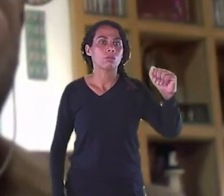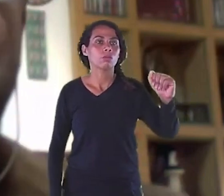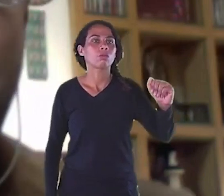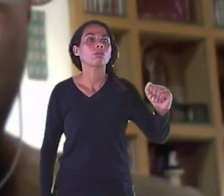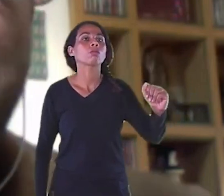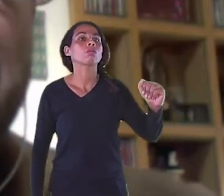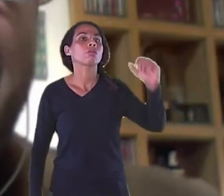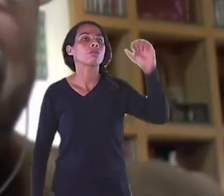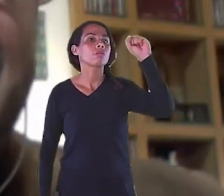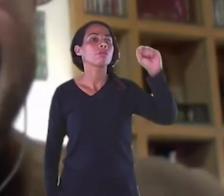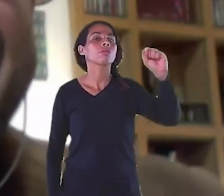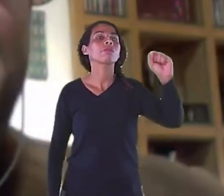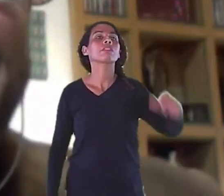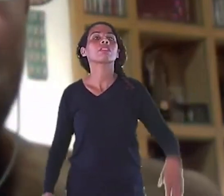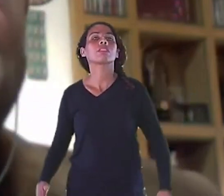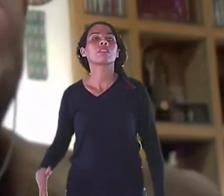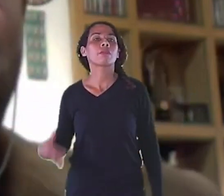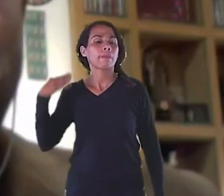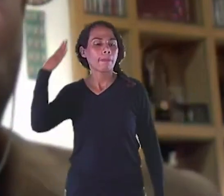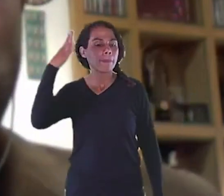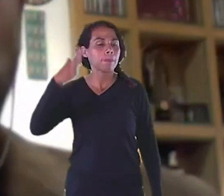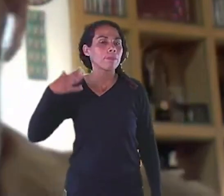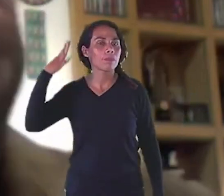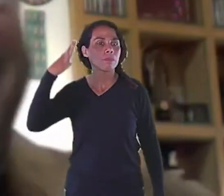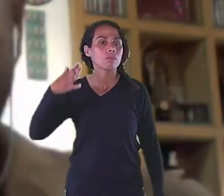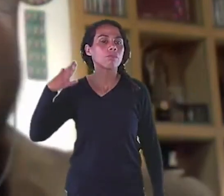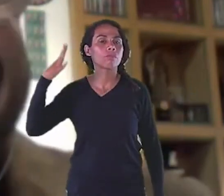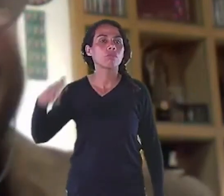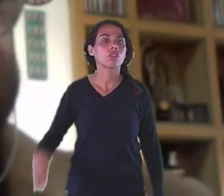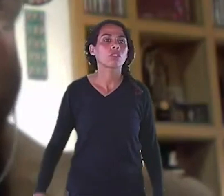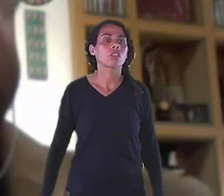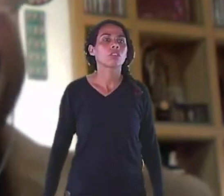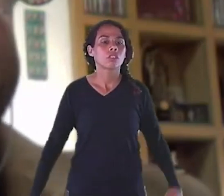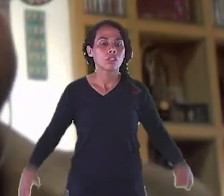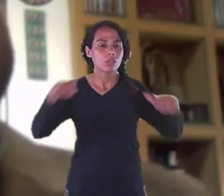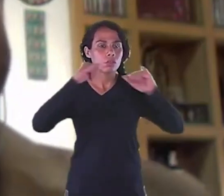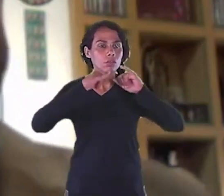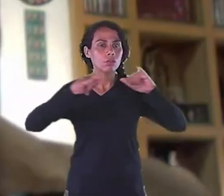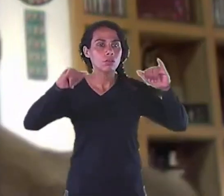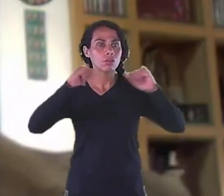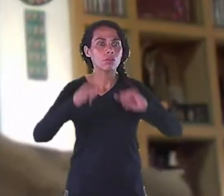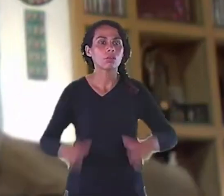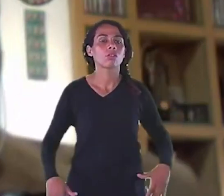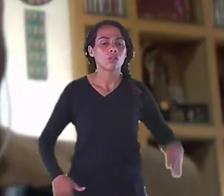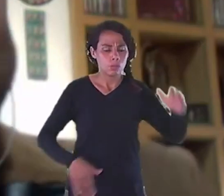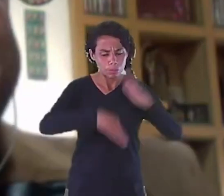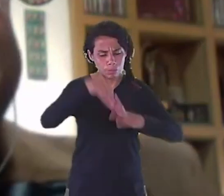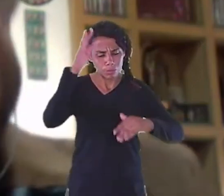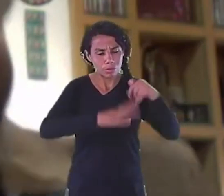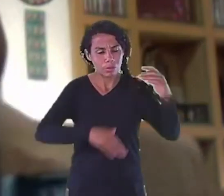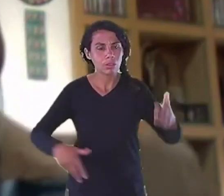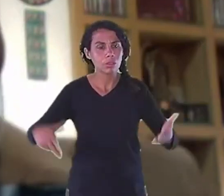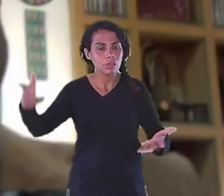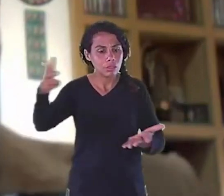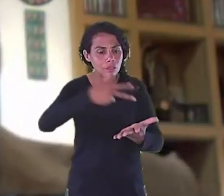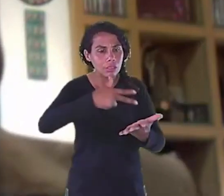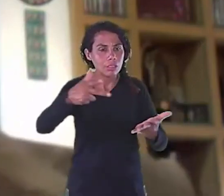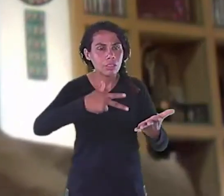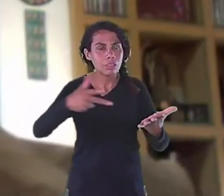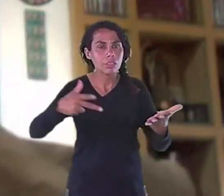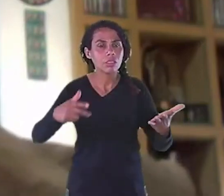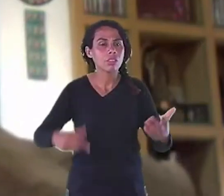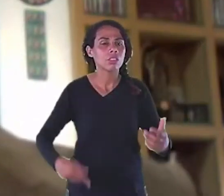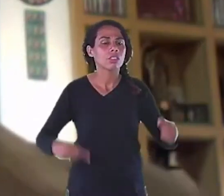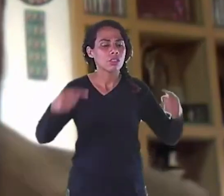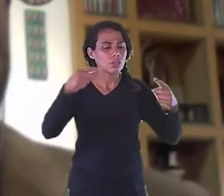Entragando Para a comunidade A definição Que ele tinha feito Porque não servia mais Ele falou Devo para vocês Façam